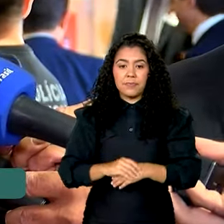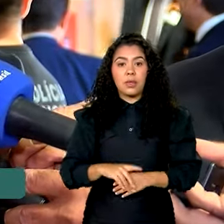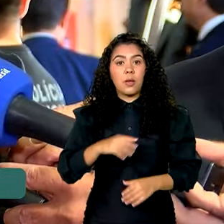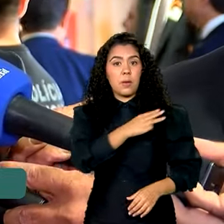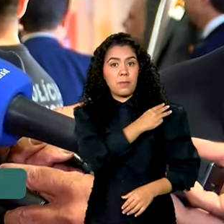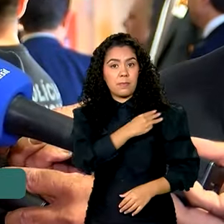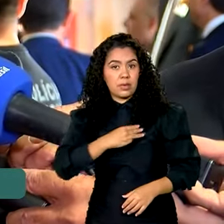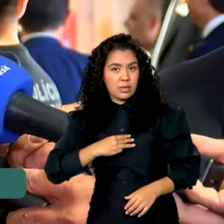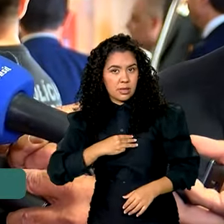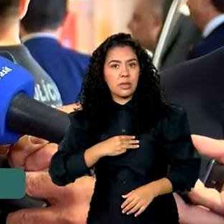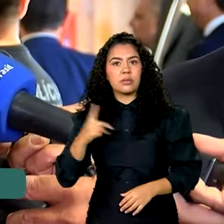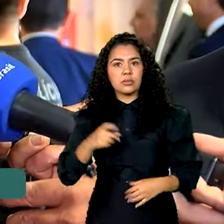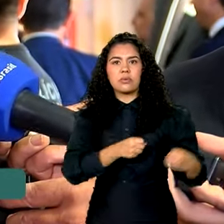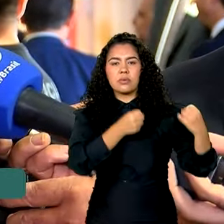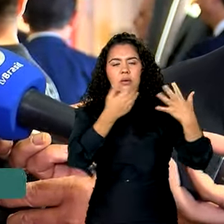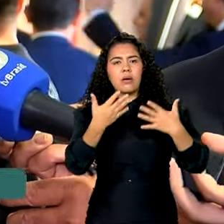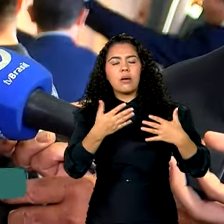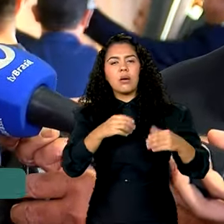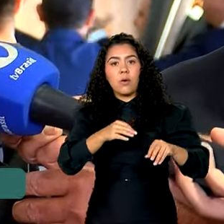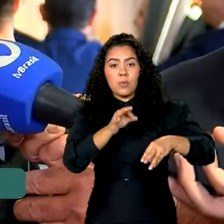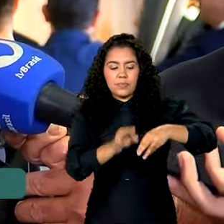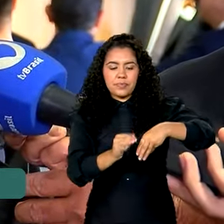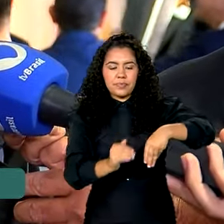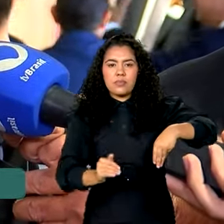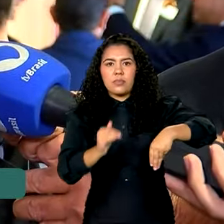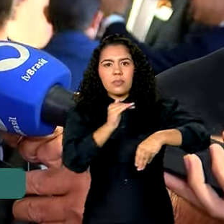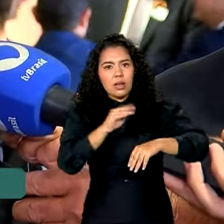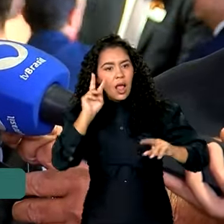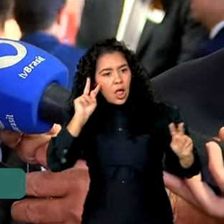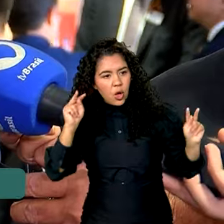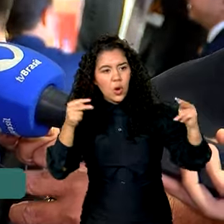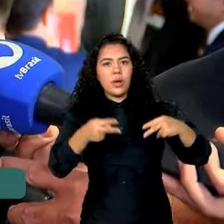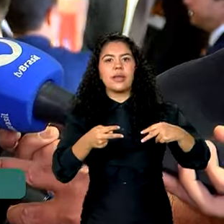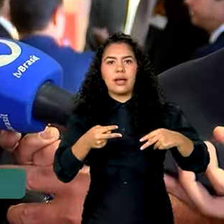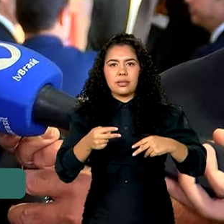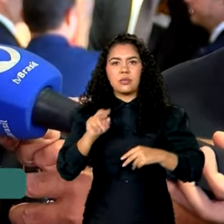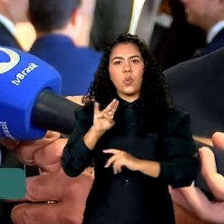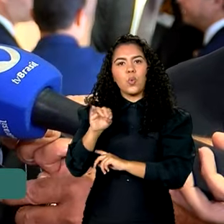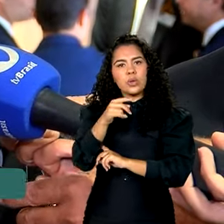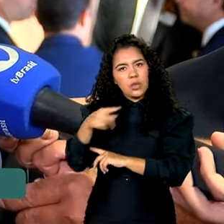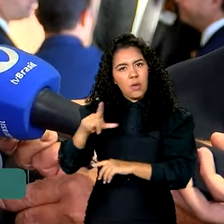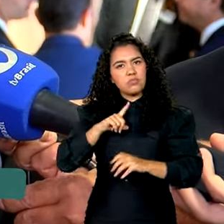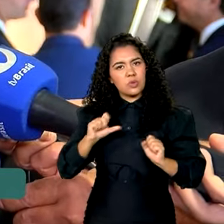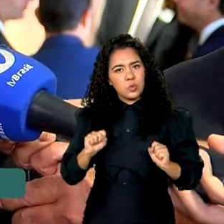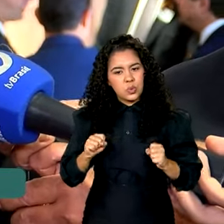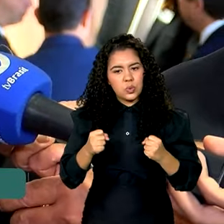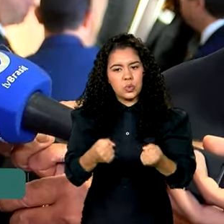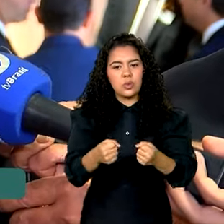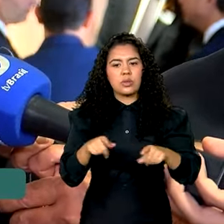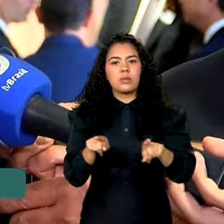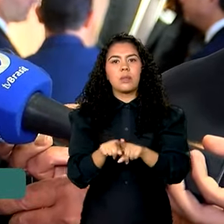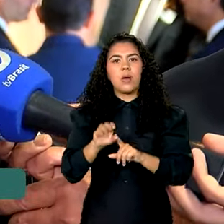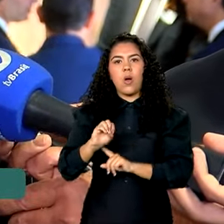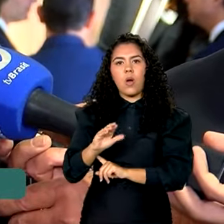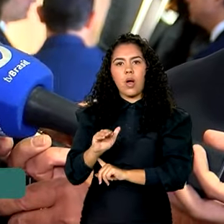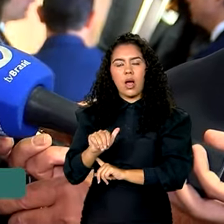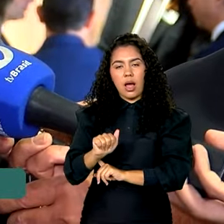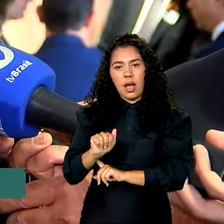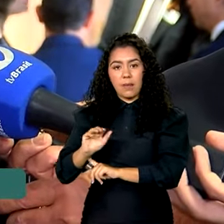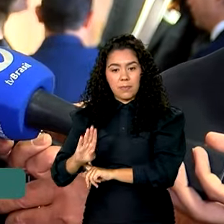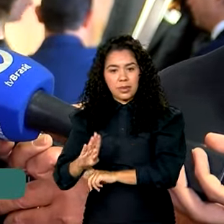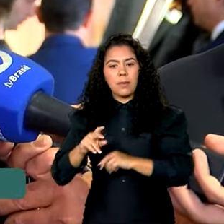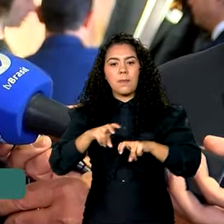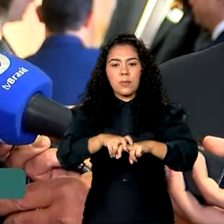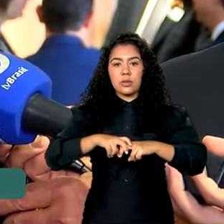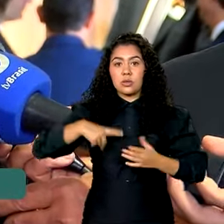reconheceu o esforço da União e o governador do estado, junto com sua equipe, a OAB, também reconheceram o esforço da União. Portanto, é o